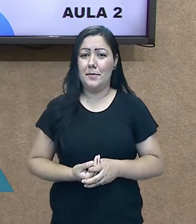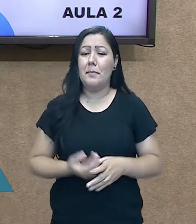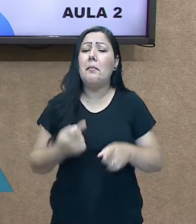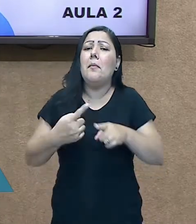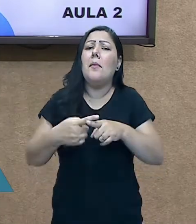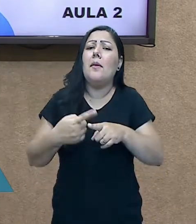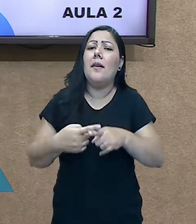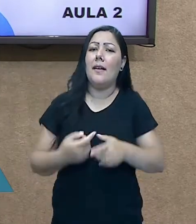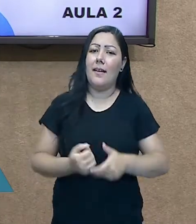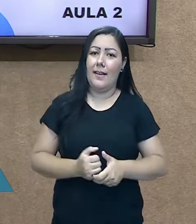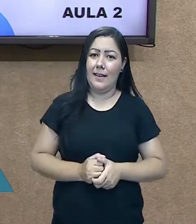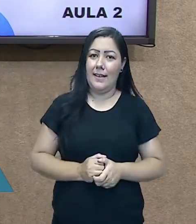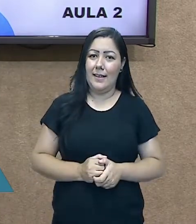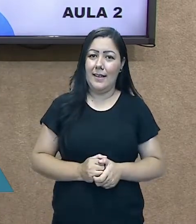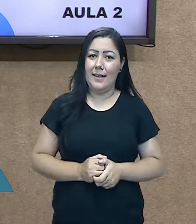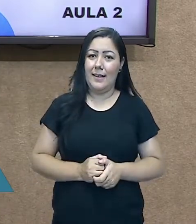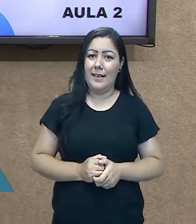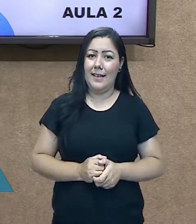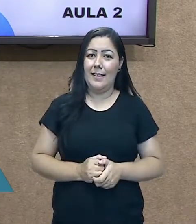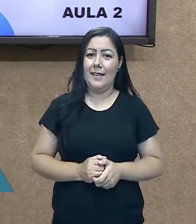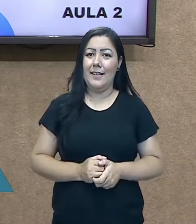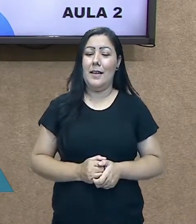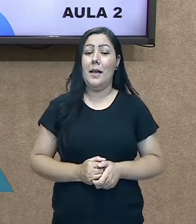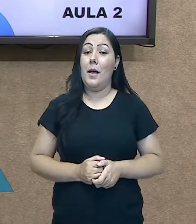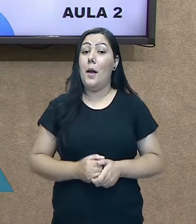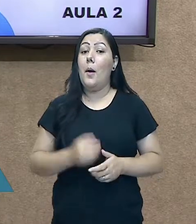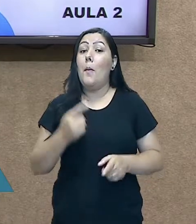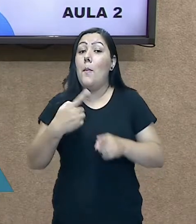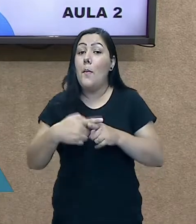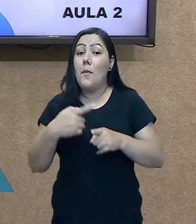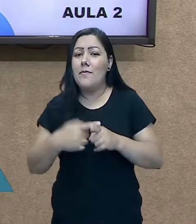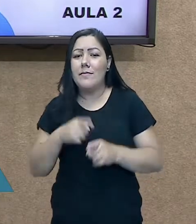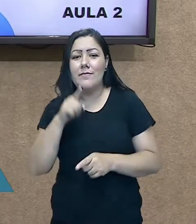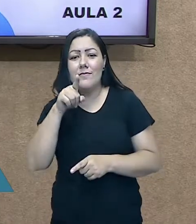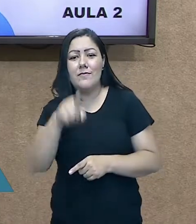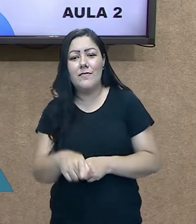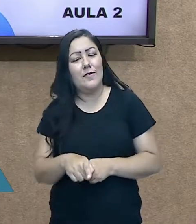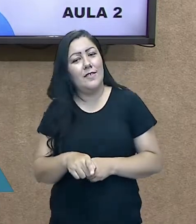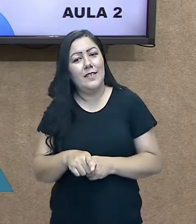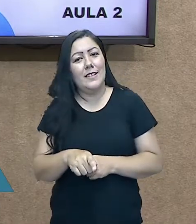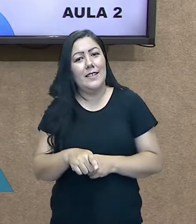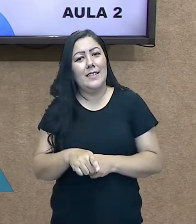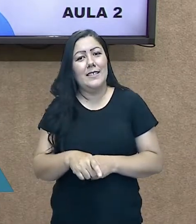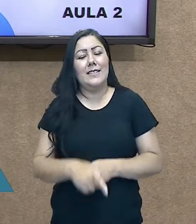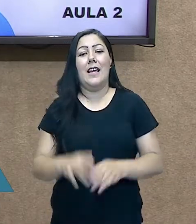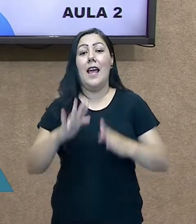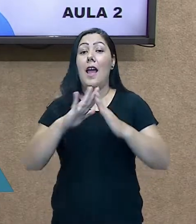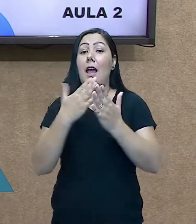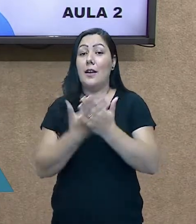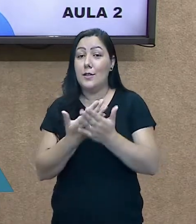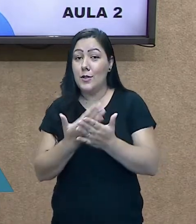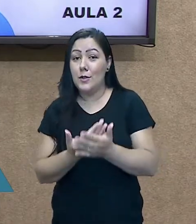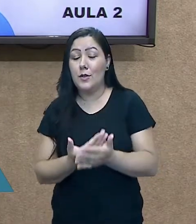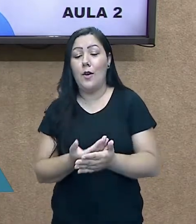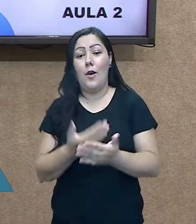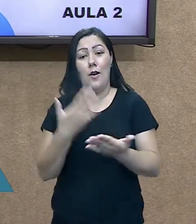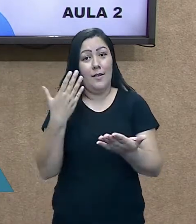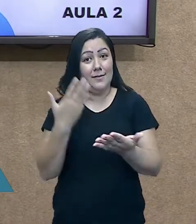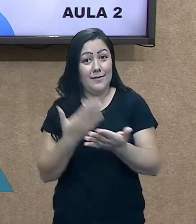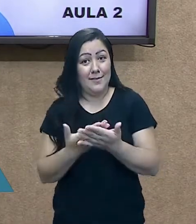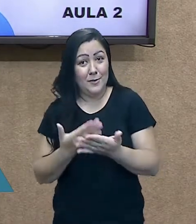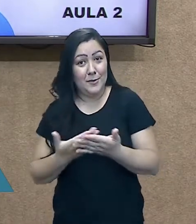É porque você está na academia do saber. Normalmente falamos de academia para fazer